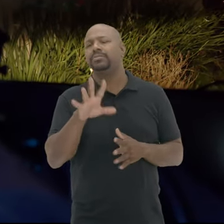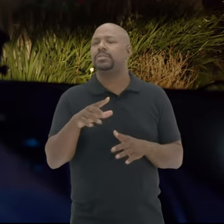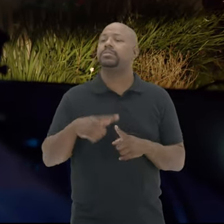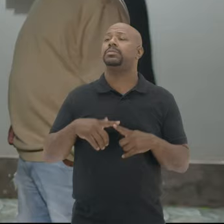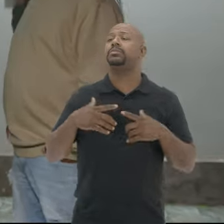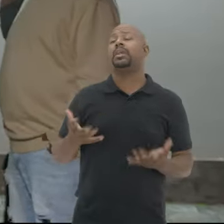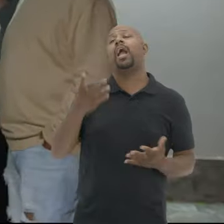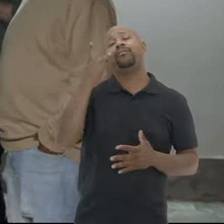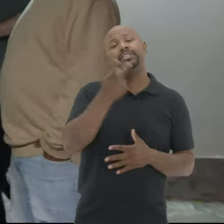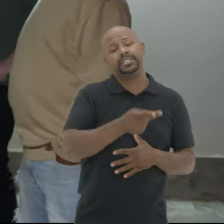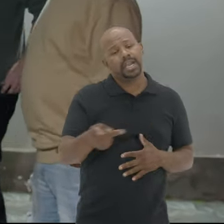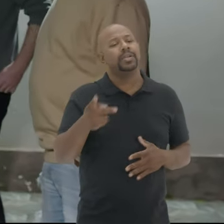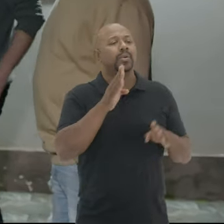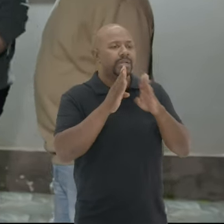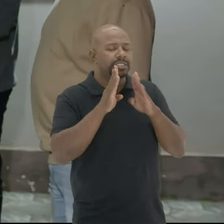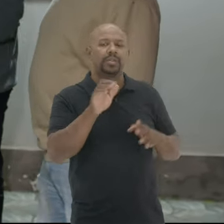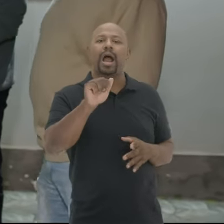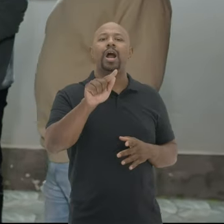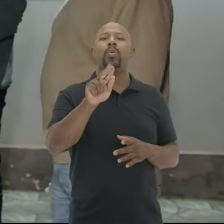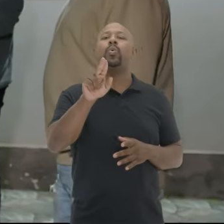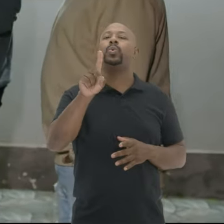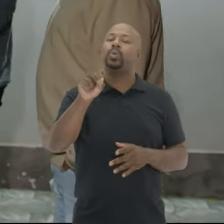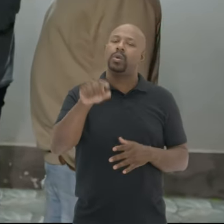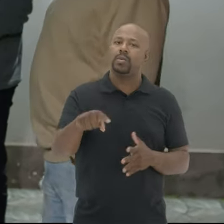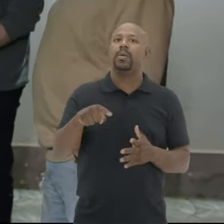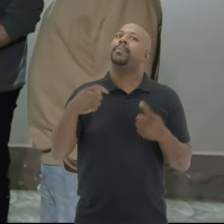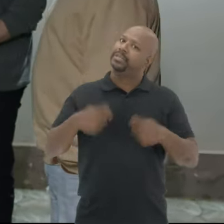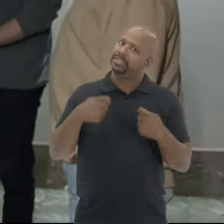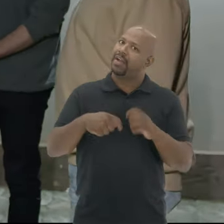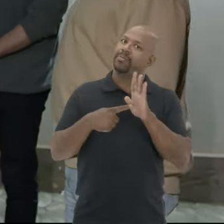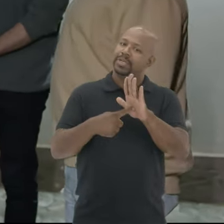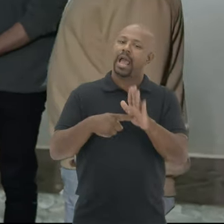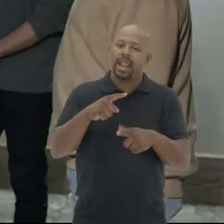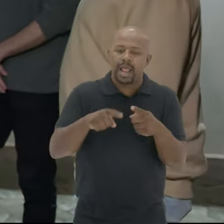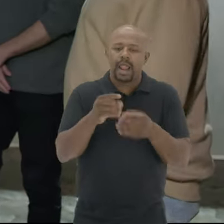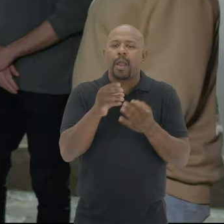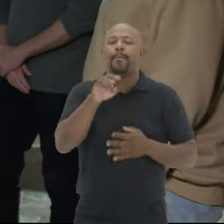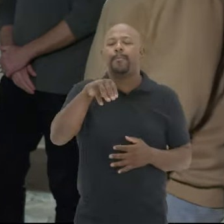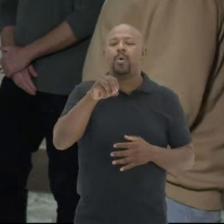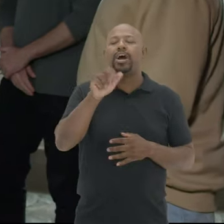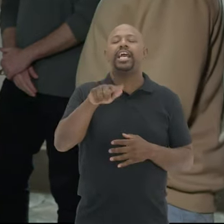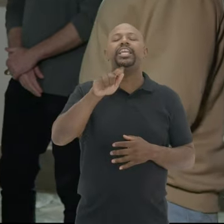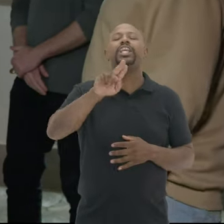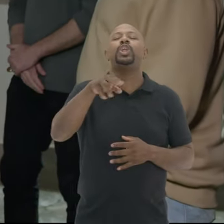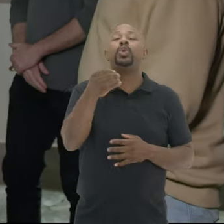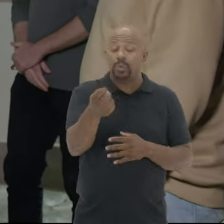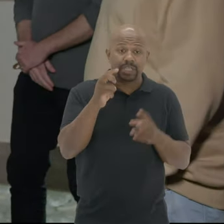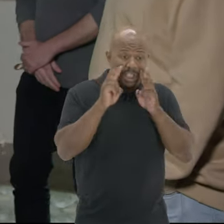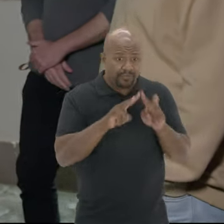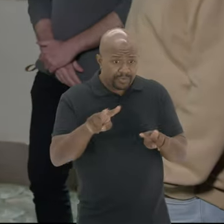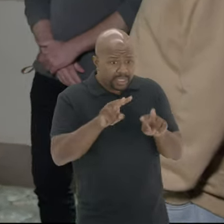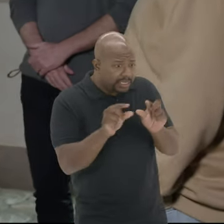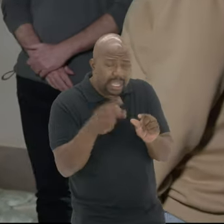Fora do carro Então estamos aí Visitando Conhecendo o agudo E um dos pontos Que não podia ficar de fora É a produção dos moranguinhos E a